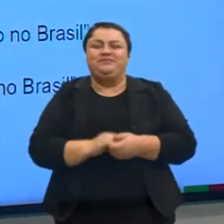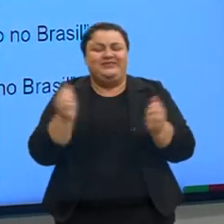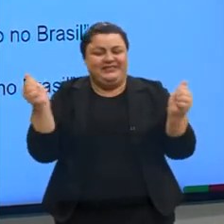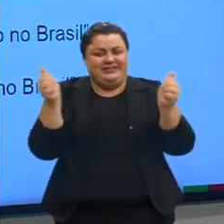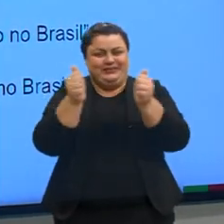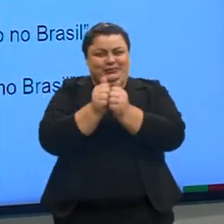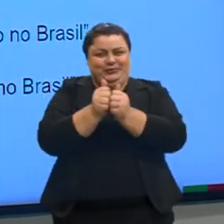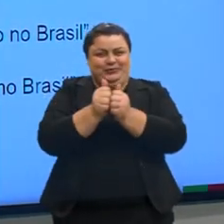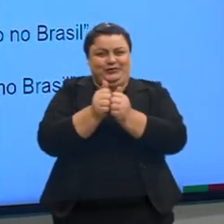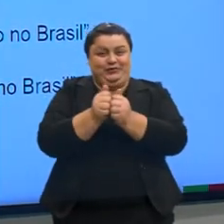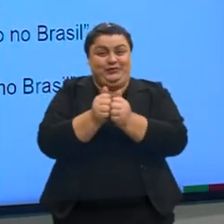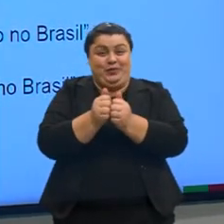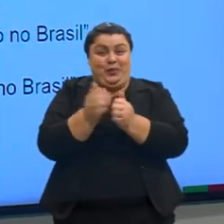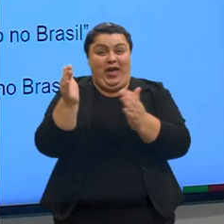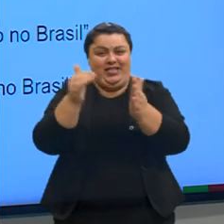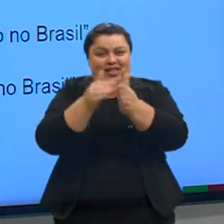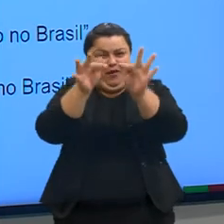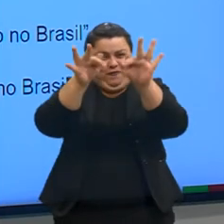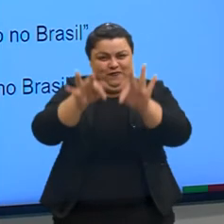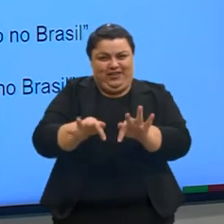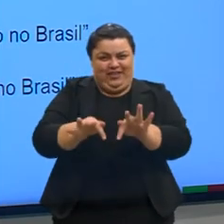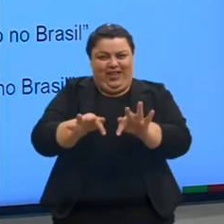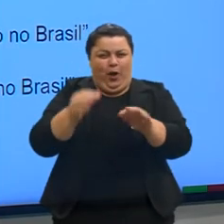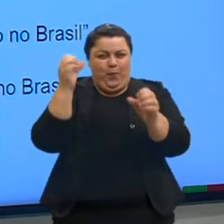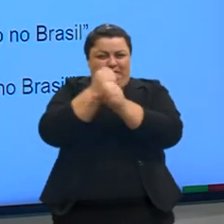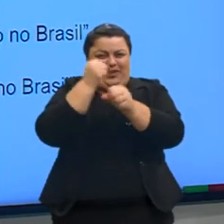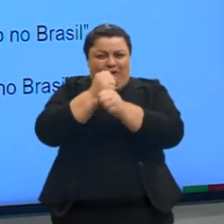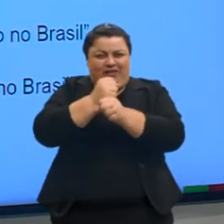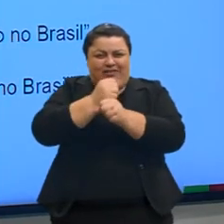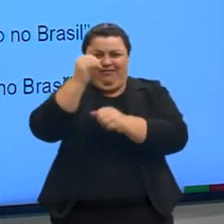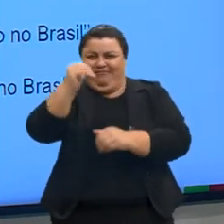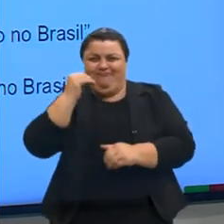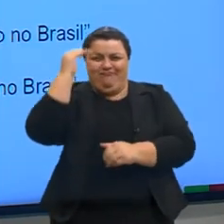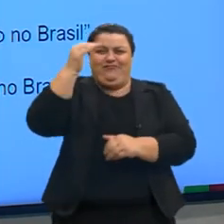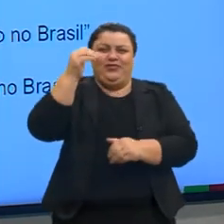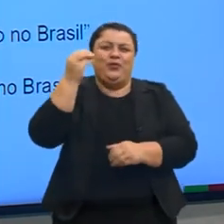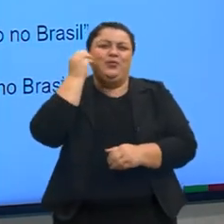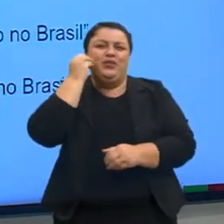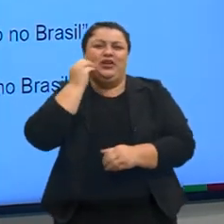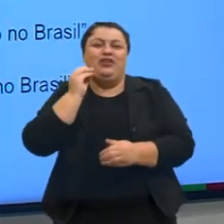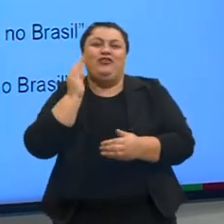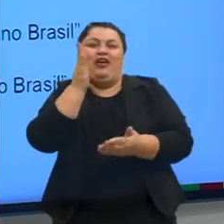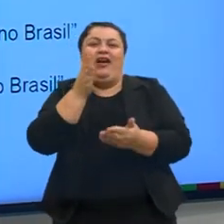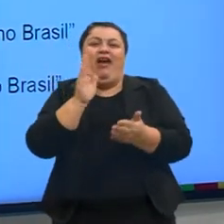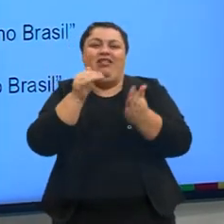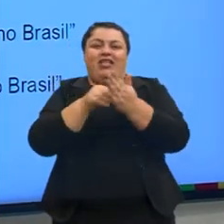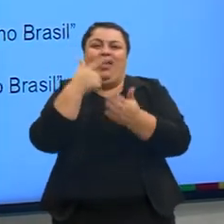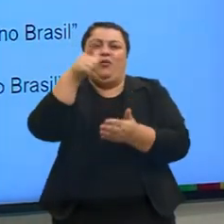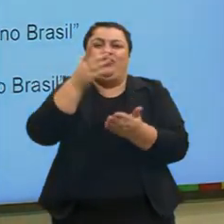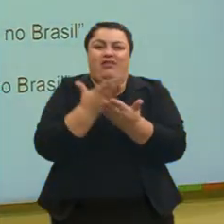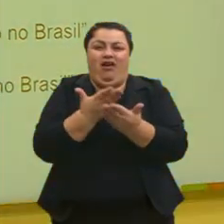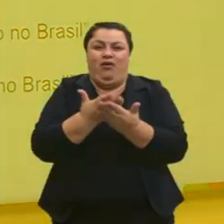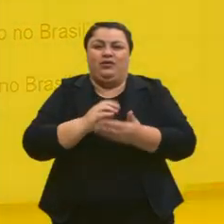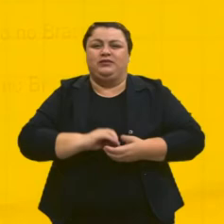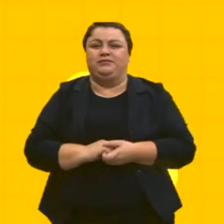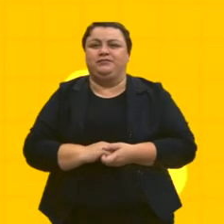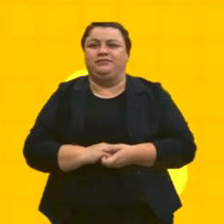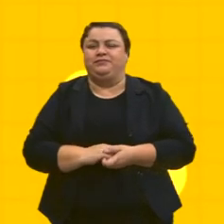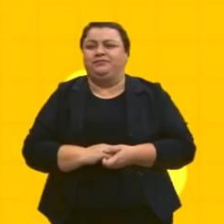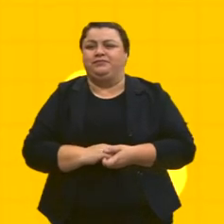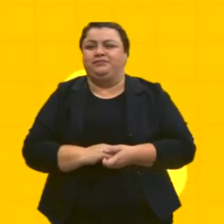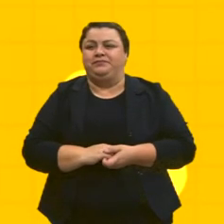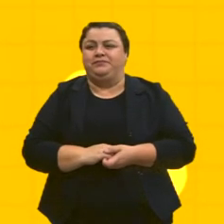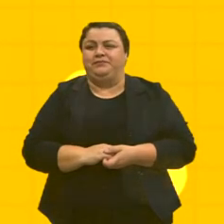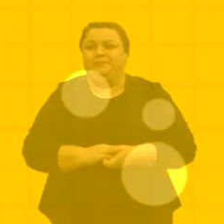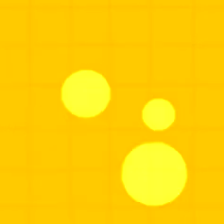junto. Vamos até o final para alavancar a nota de vocês na redação aí. Grande beijo e até a próxima. Tchau,